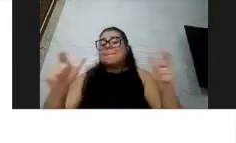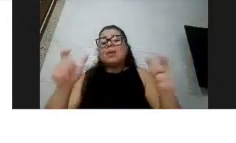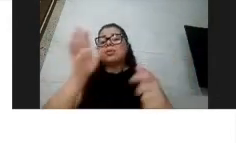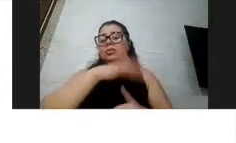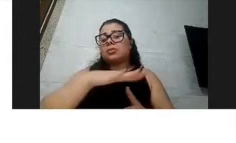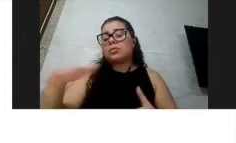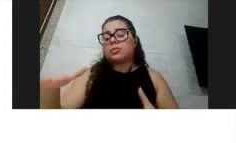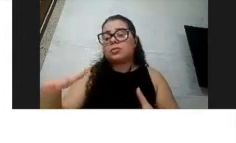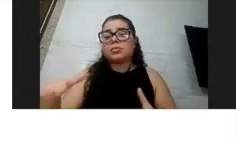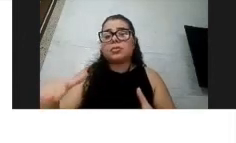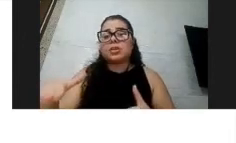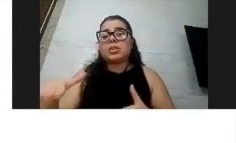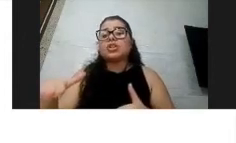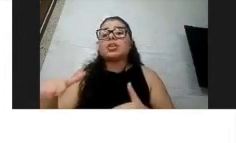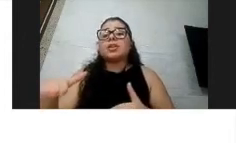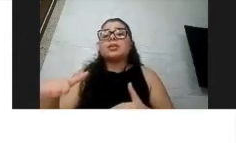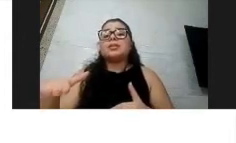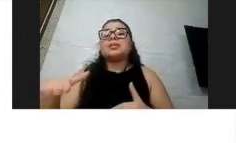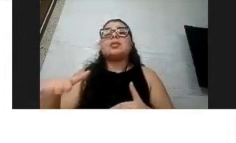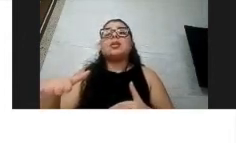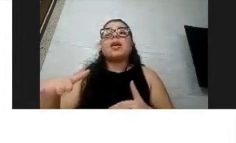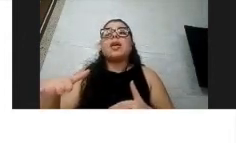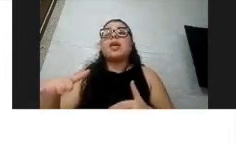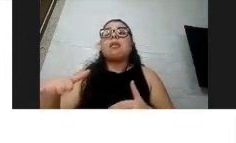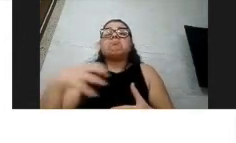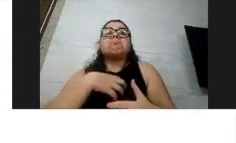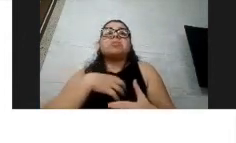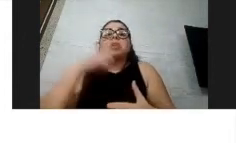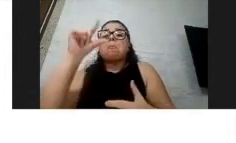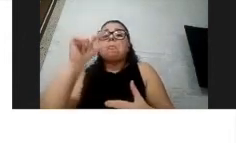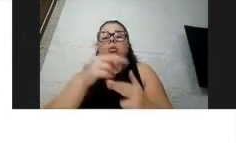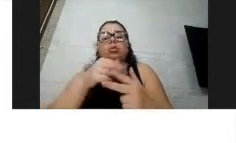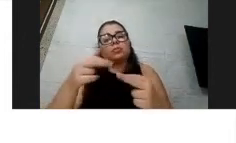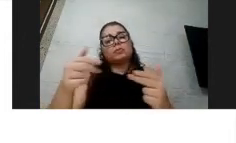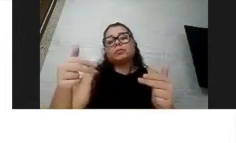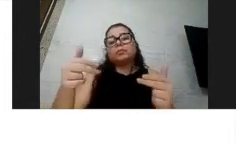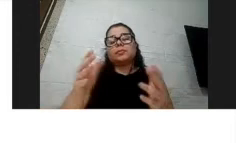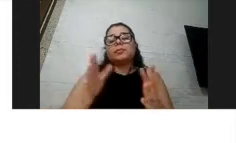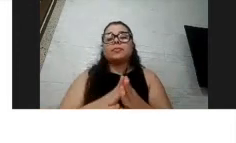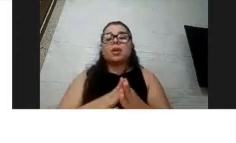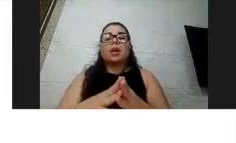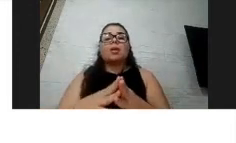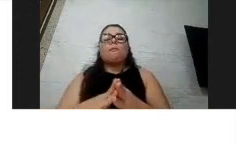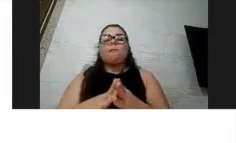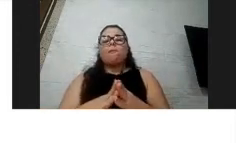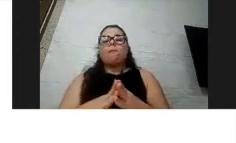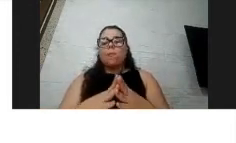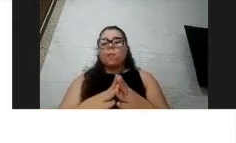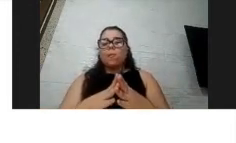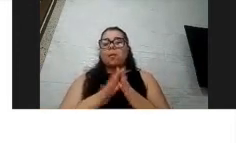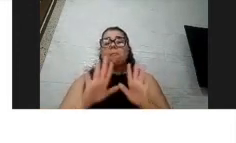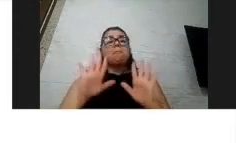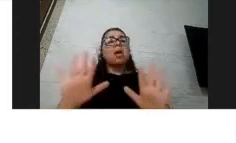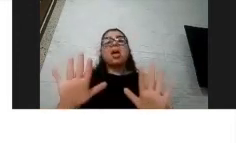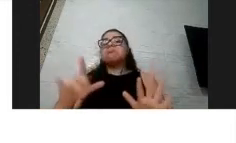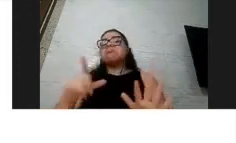testando, porque os pais testaram positivo e foram sintomáticos, então daí testou a criança e a criança veio positiva, mas assim, ou